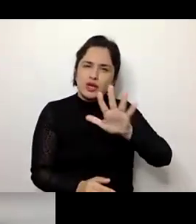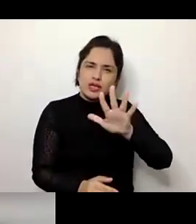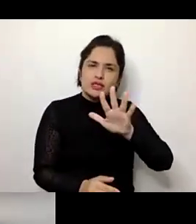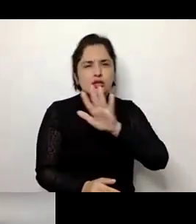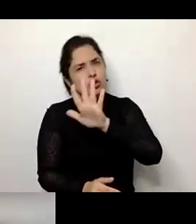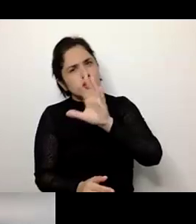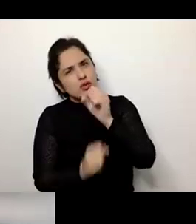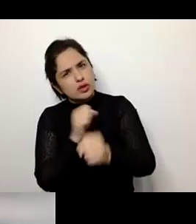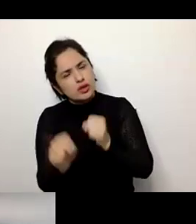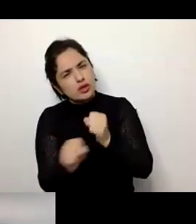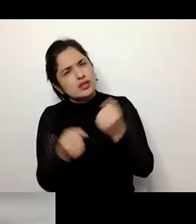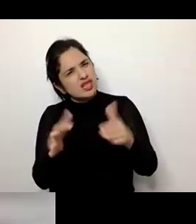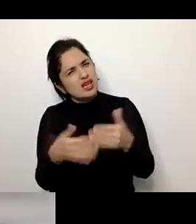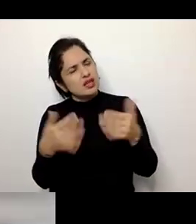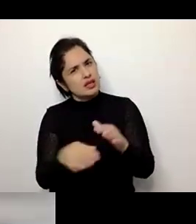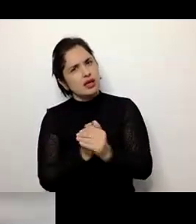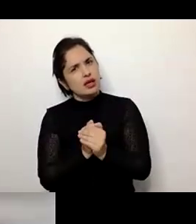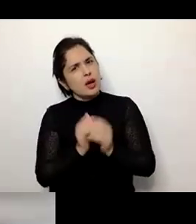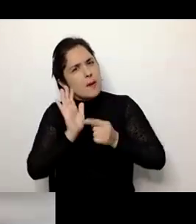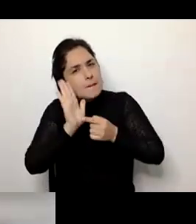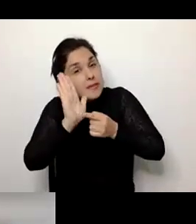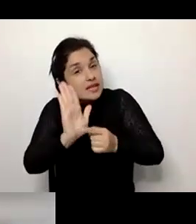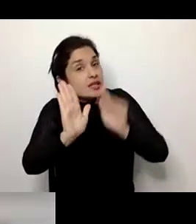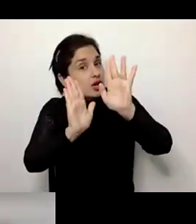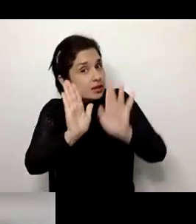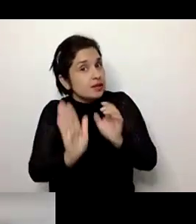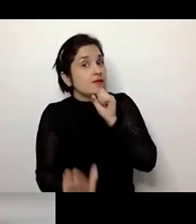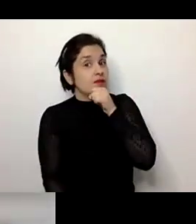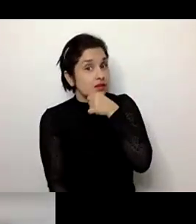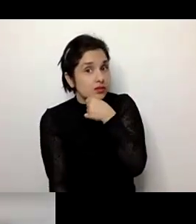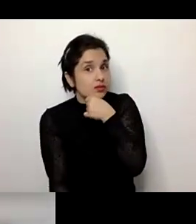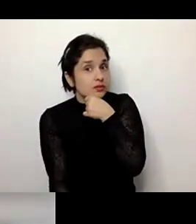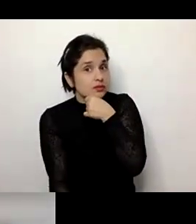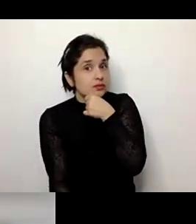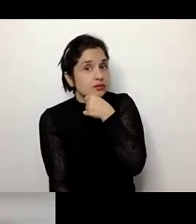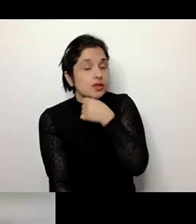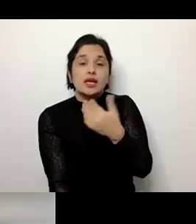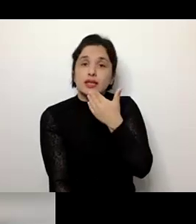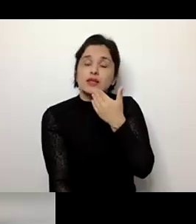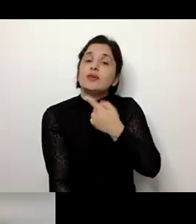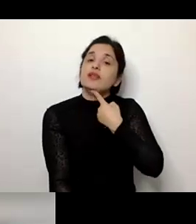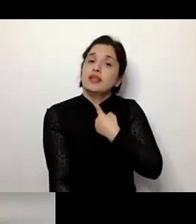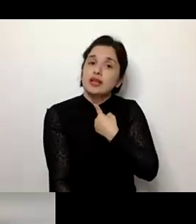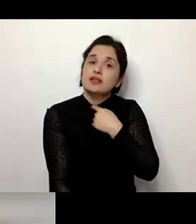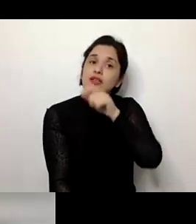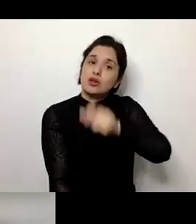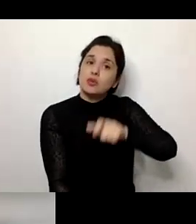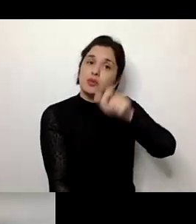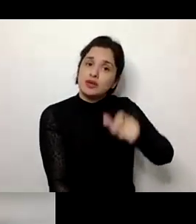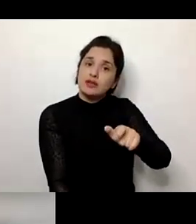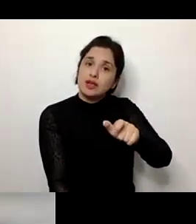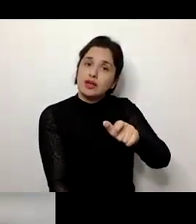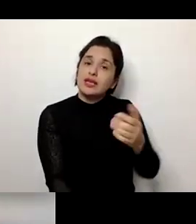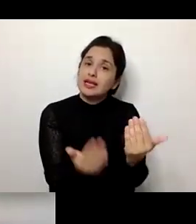será que ela já está apresentando as características do envelhecimento? Então, é interessante a gente pensar nesses